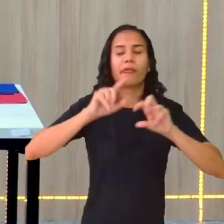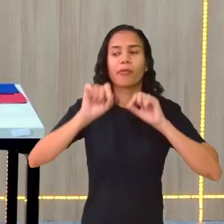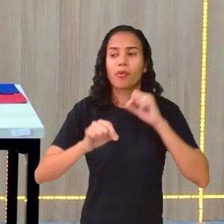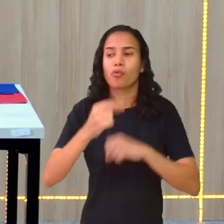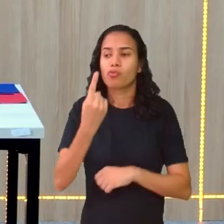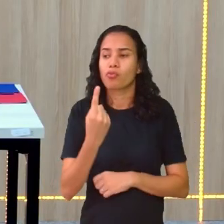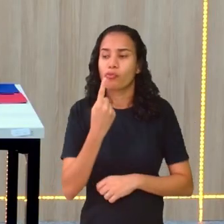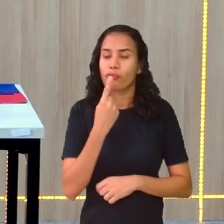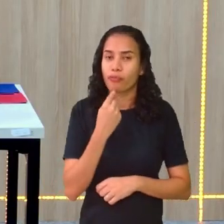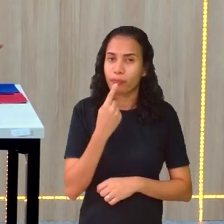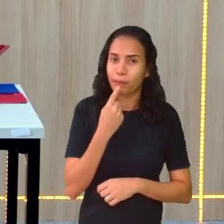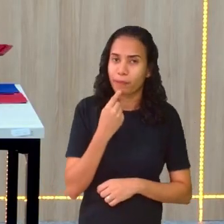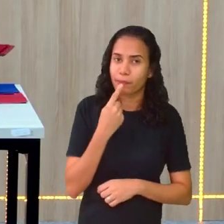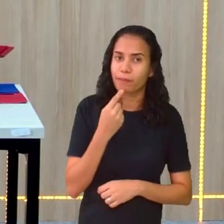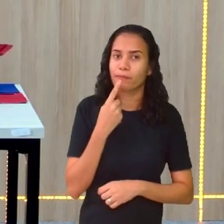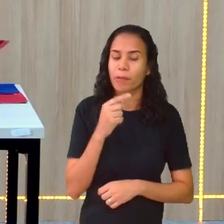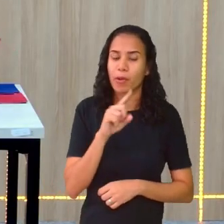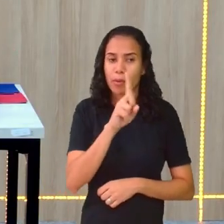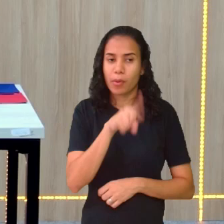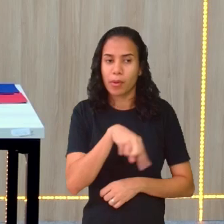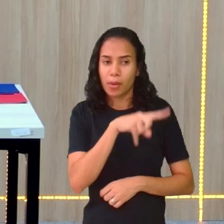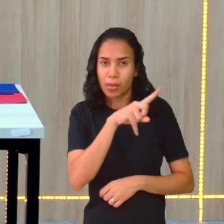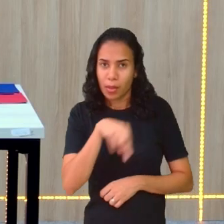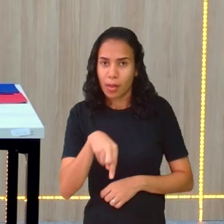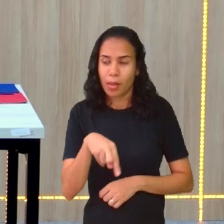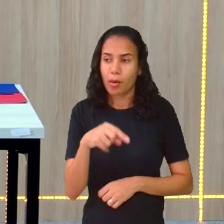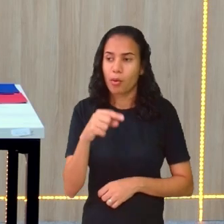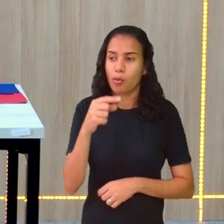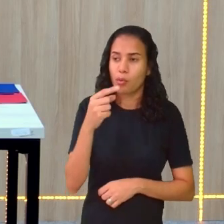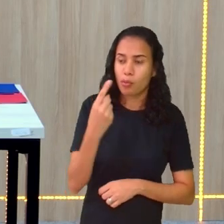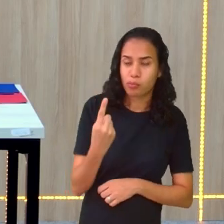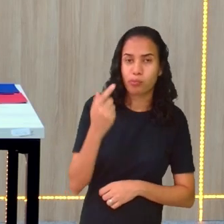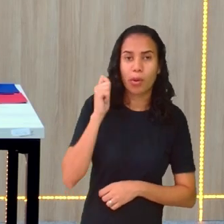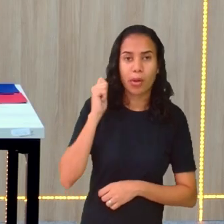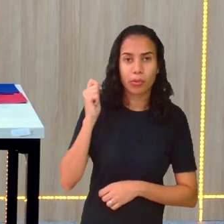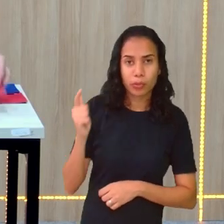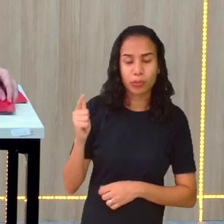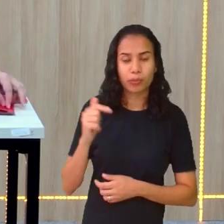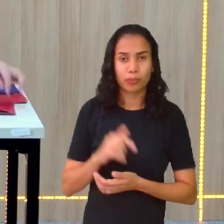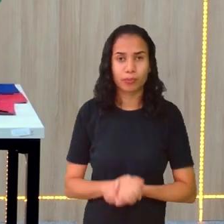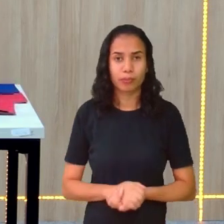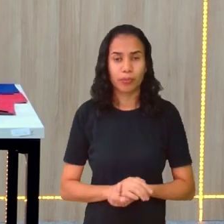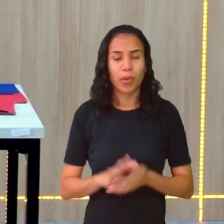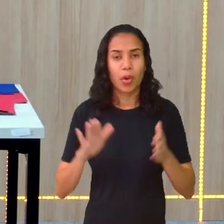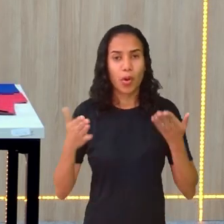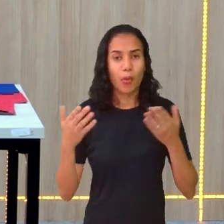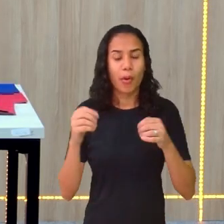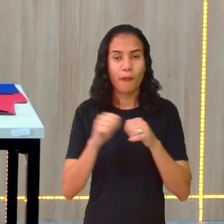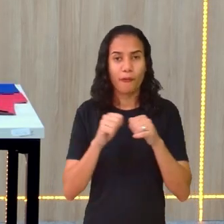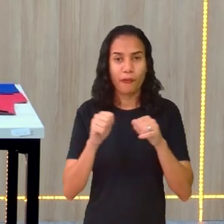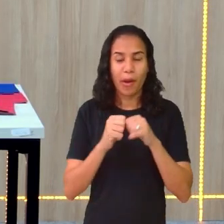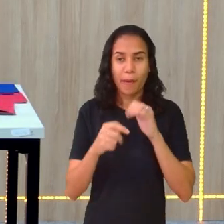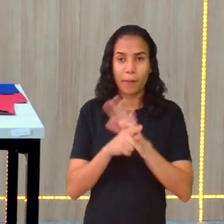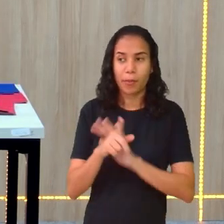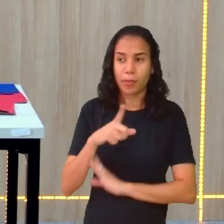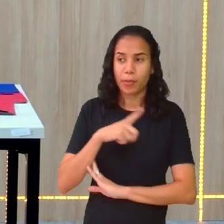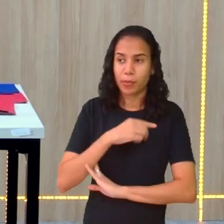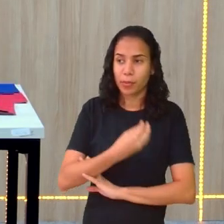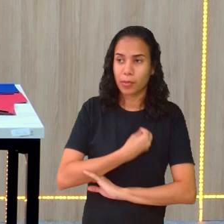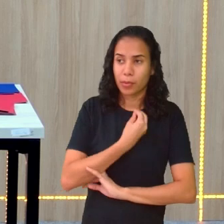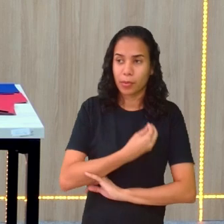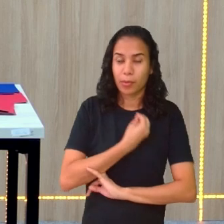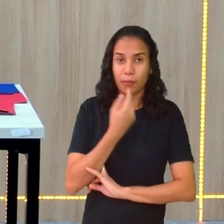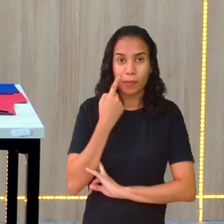vermelhinho anula um azul. Quando eu faço isso, isso é